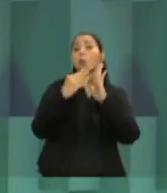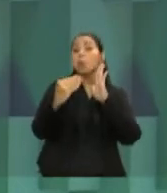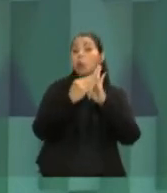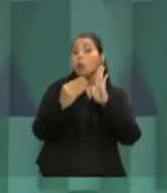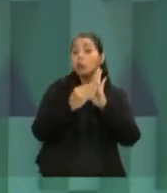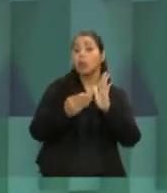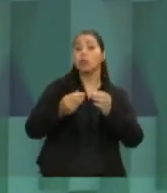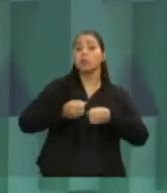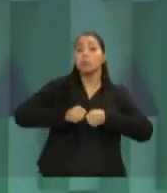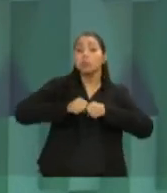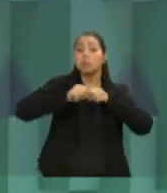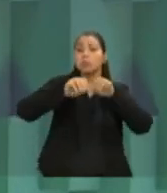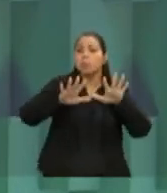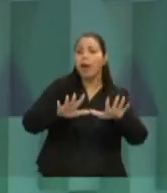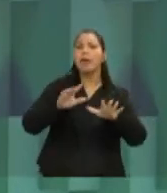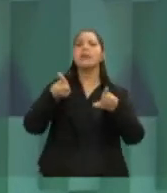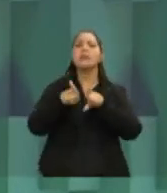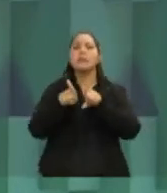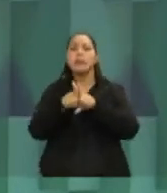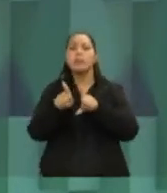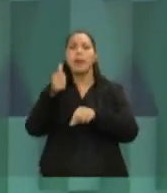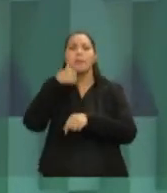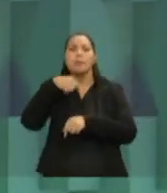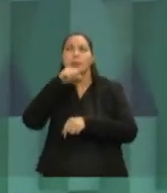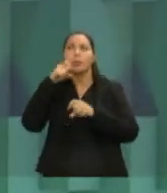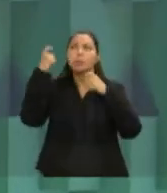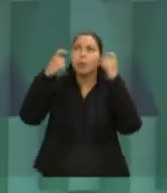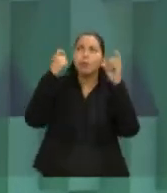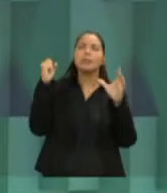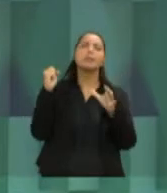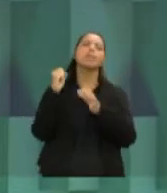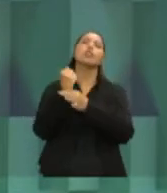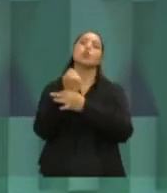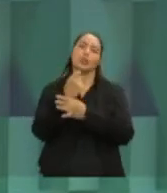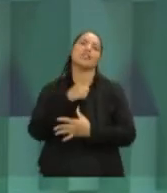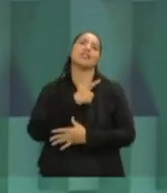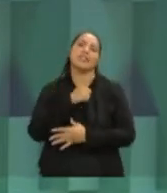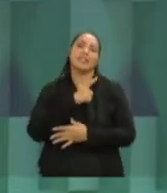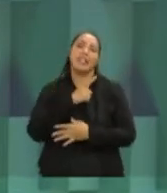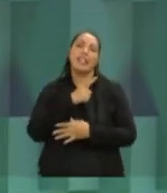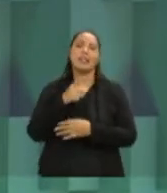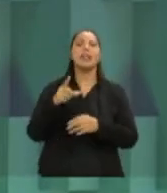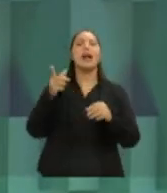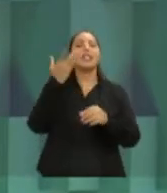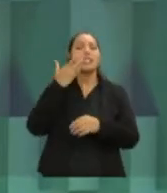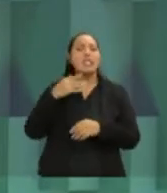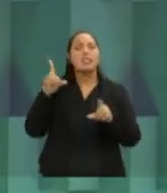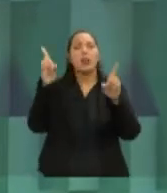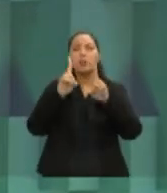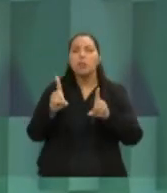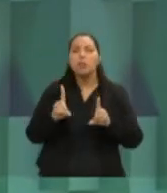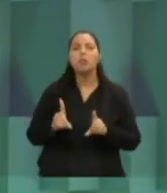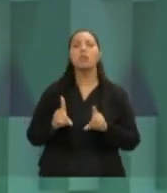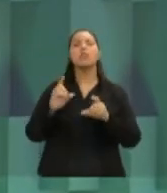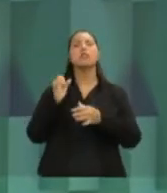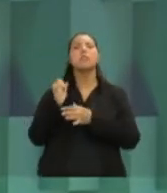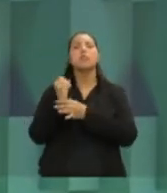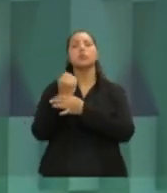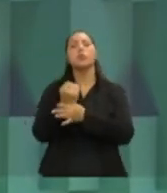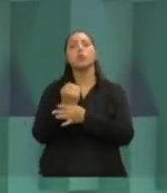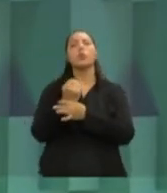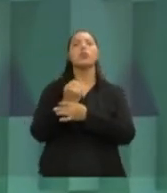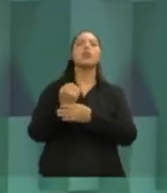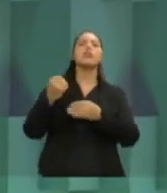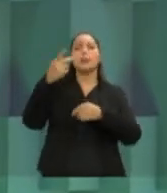naturalmente, garantir a segurança para as mães que têm criança com deficiência. Vamos trabalhar para que você possa melhorar o IDEB. Vitória tem um